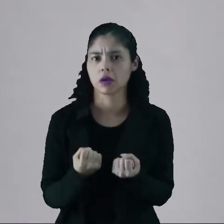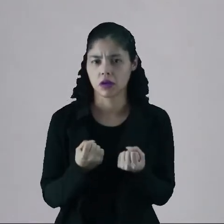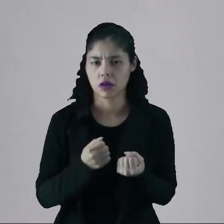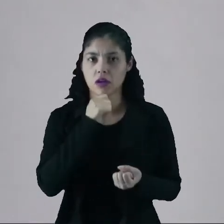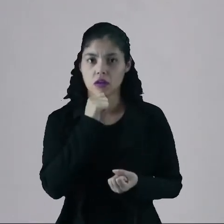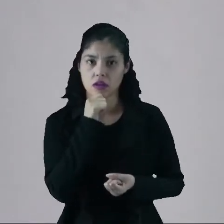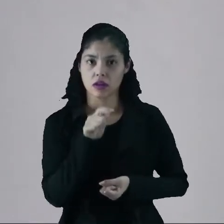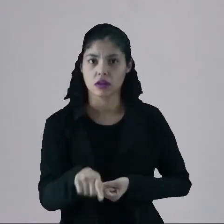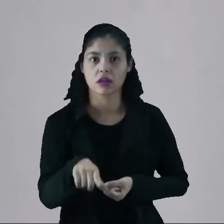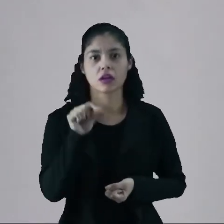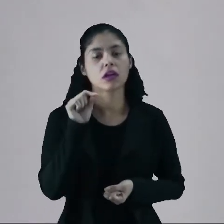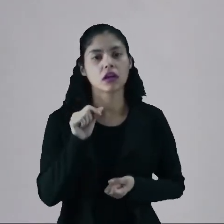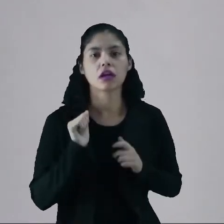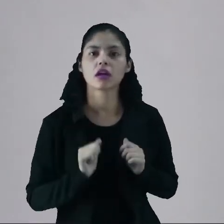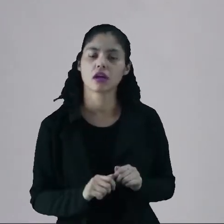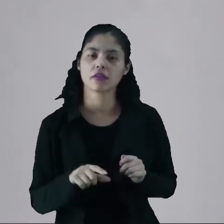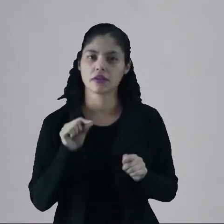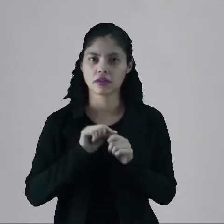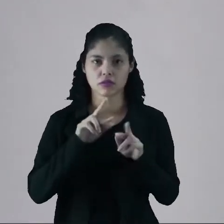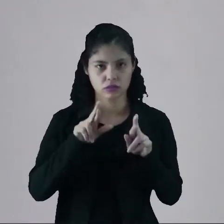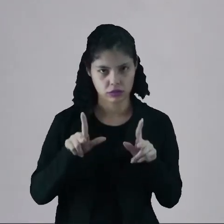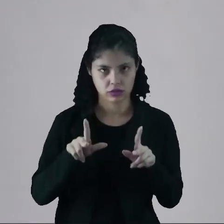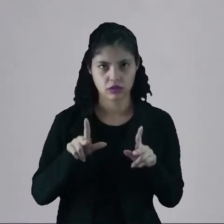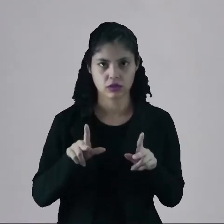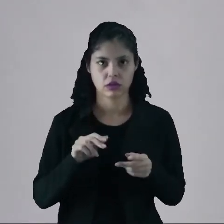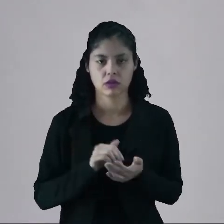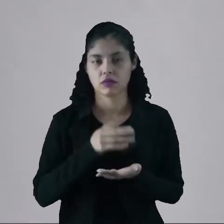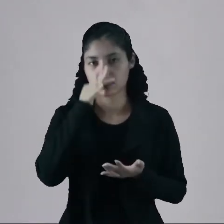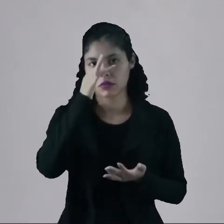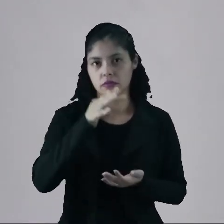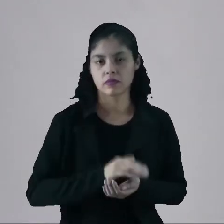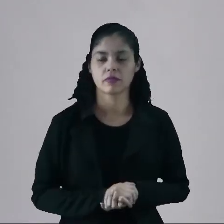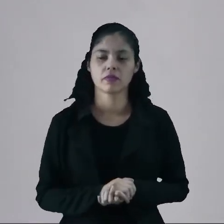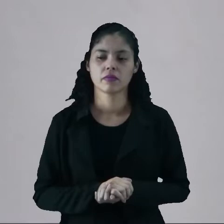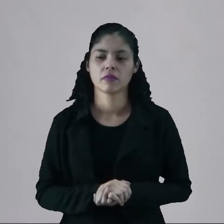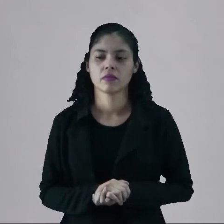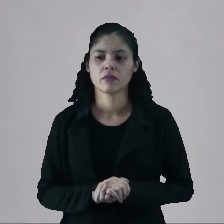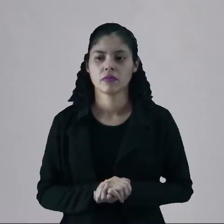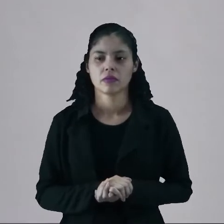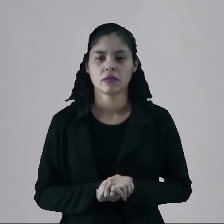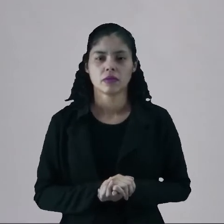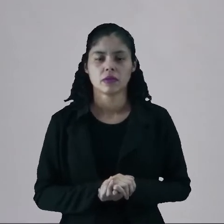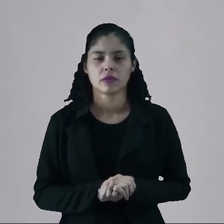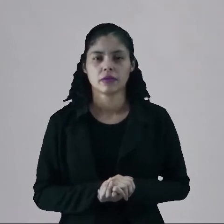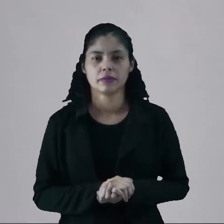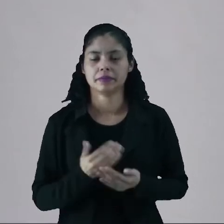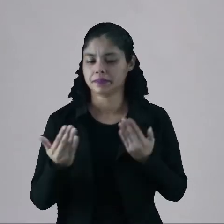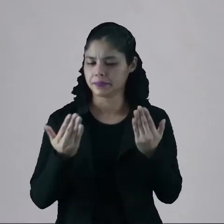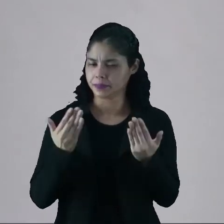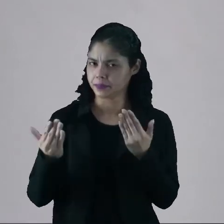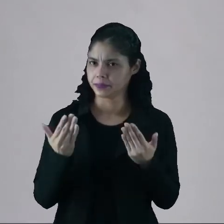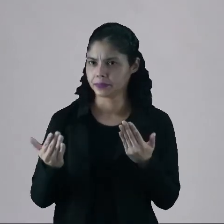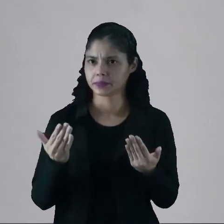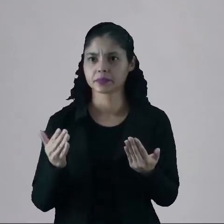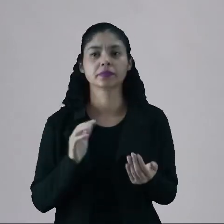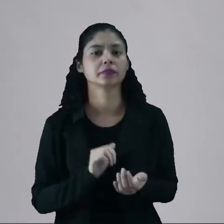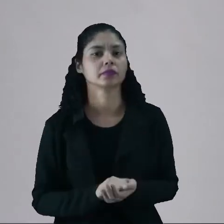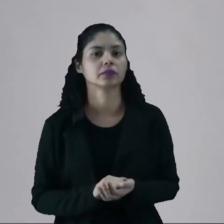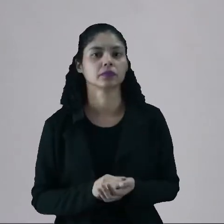e alternativas que farão a diferença no futuro, se a gente comparar com